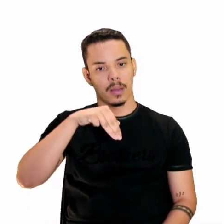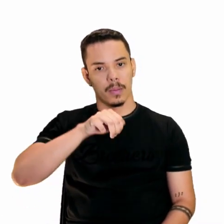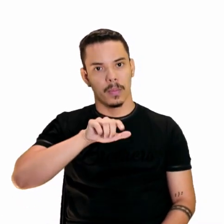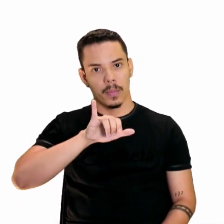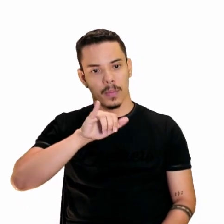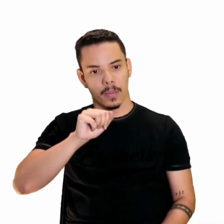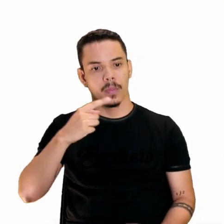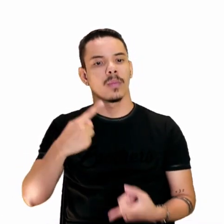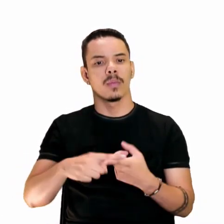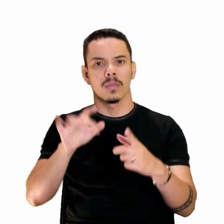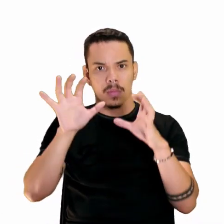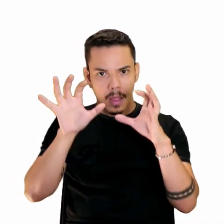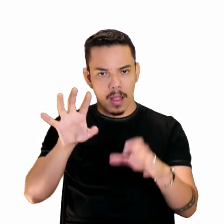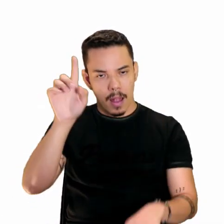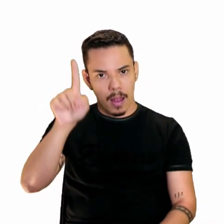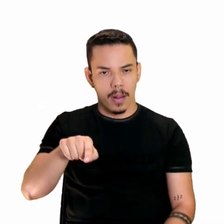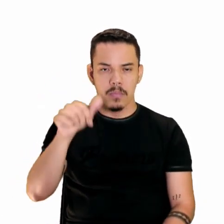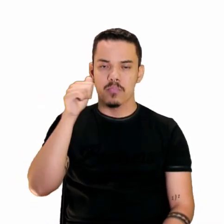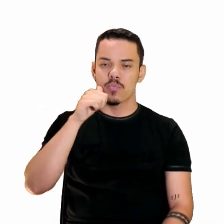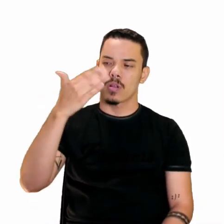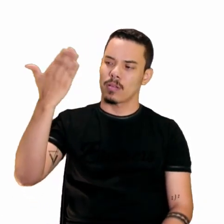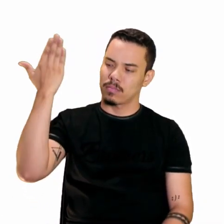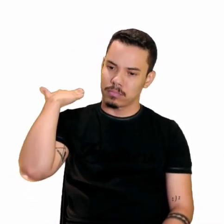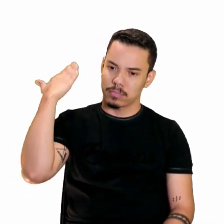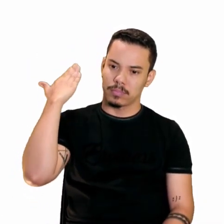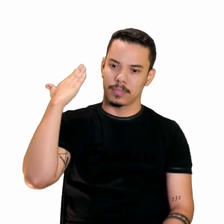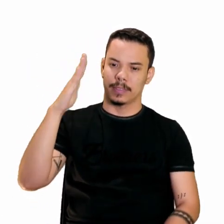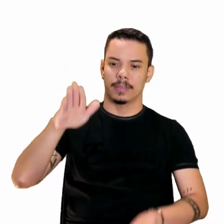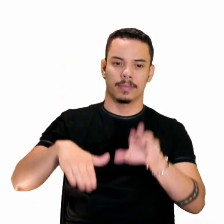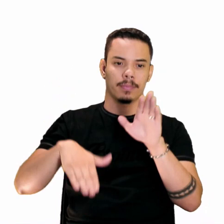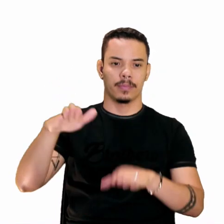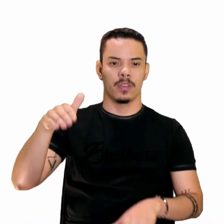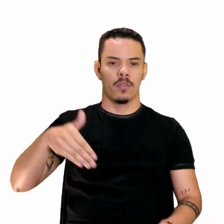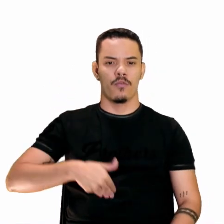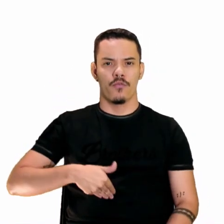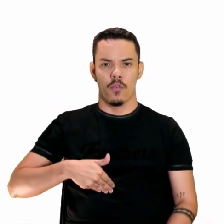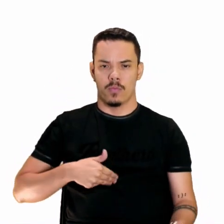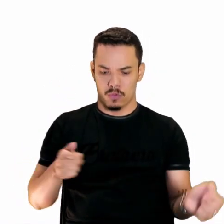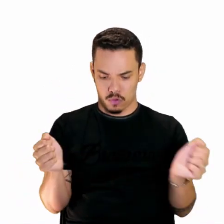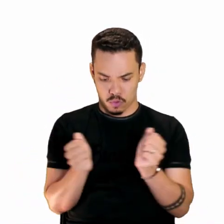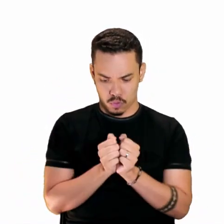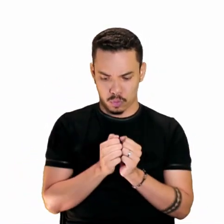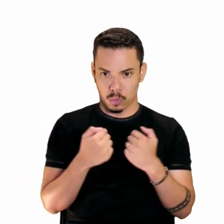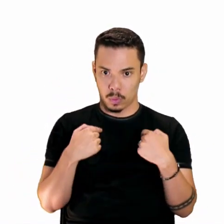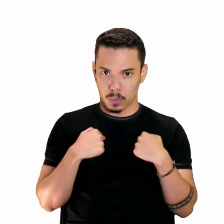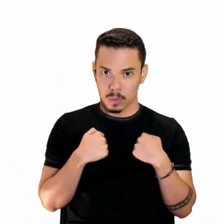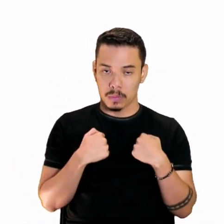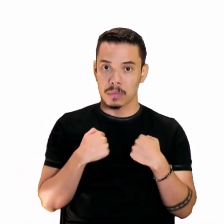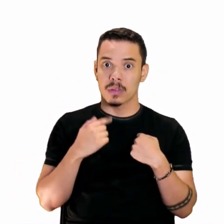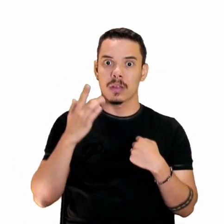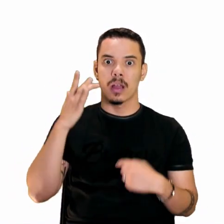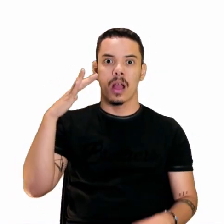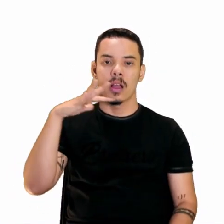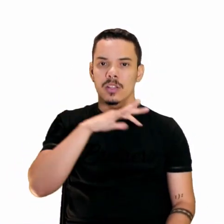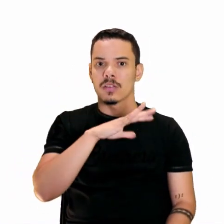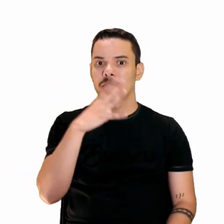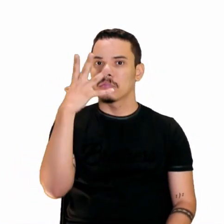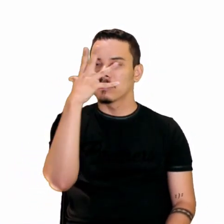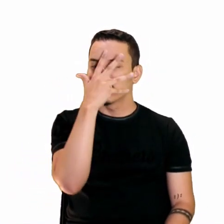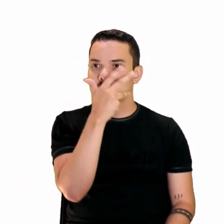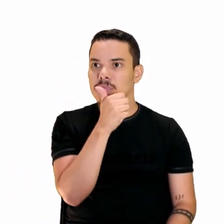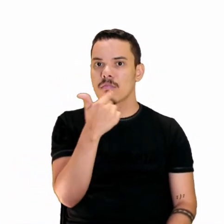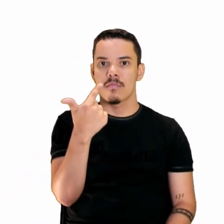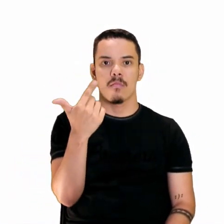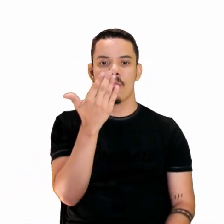Aquilo sim que era mulher. Às vezes, passava fome ao meu lado e achava bonito não ter o que comer.